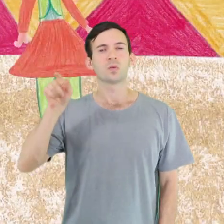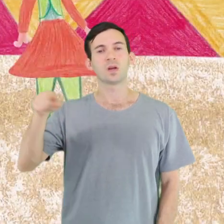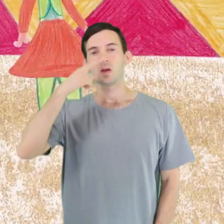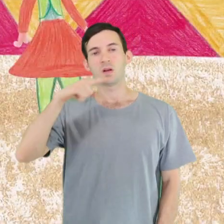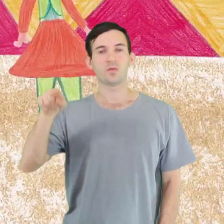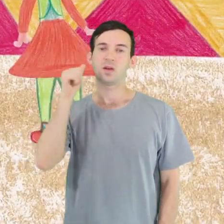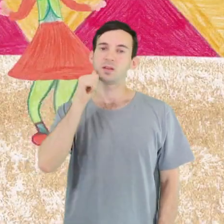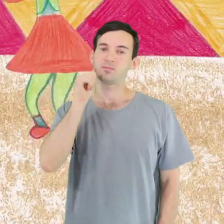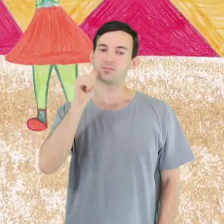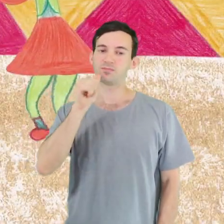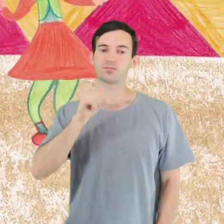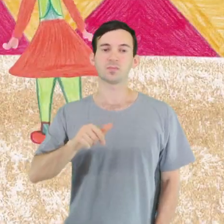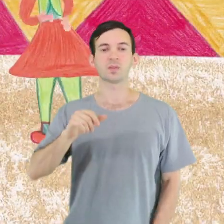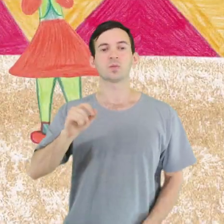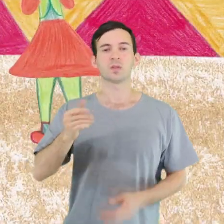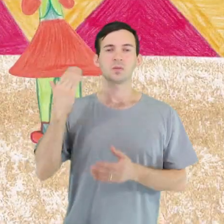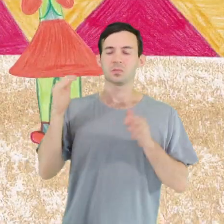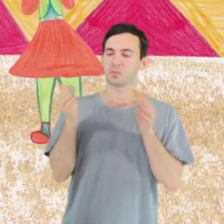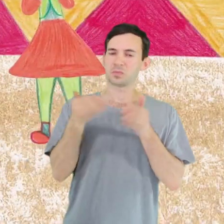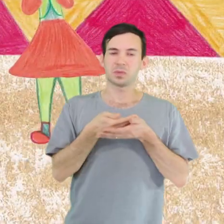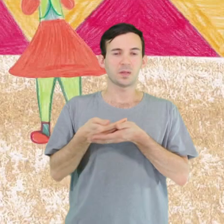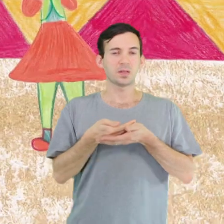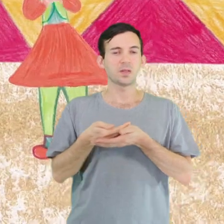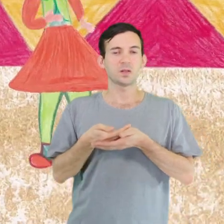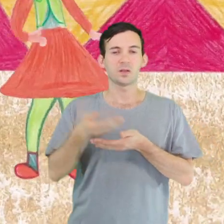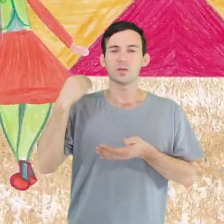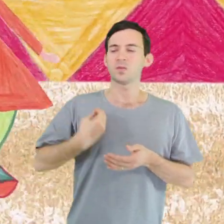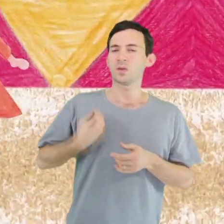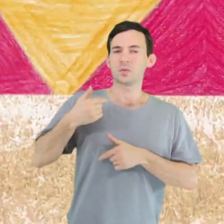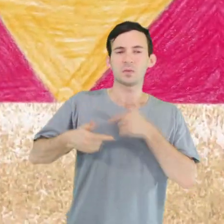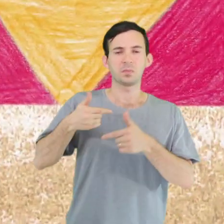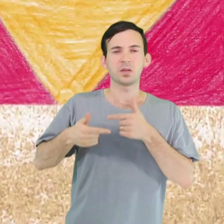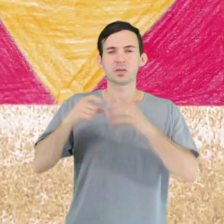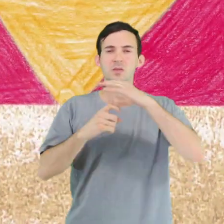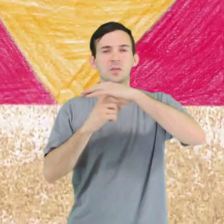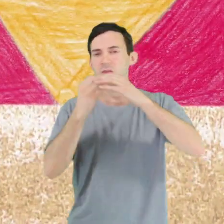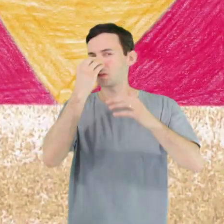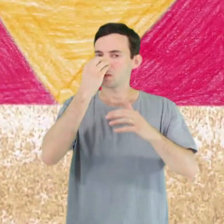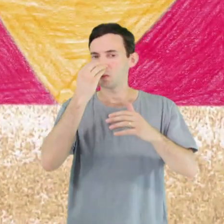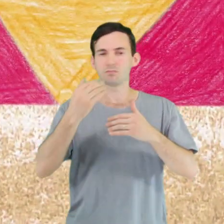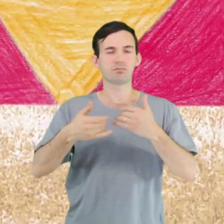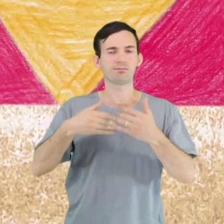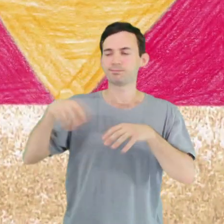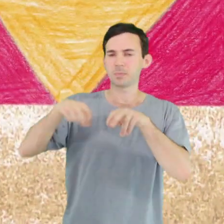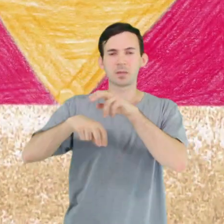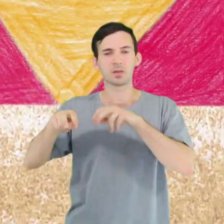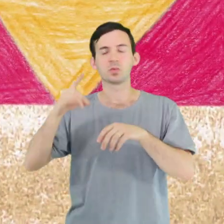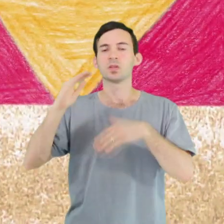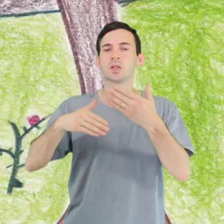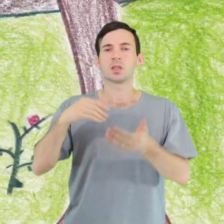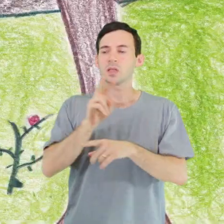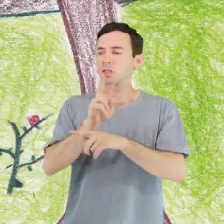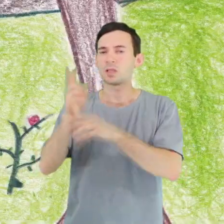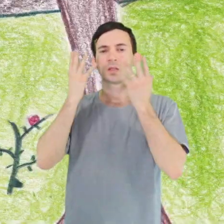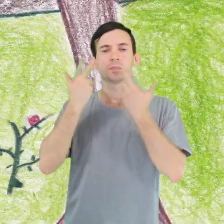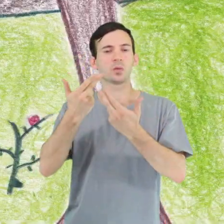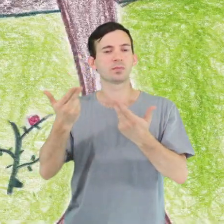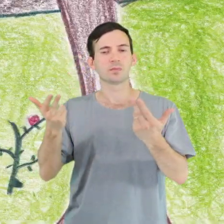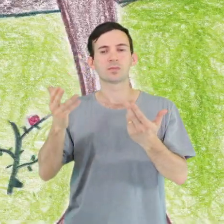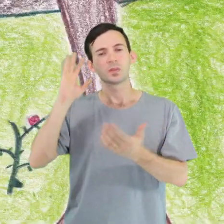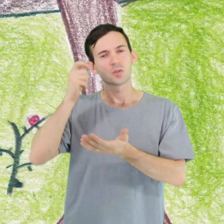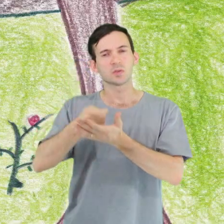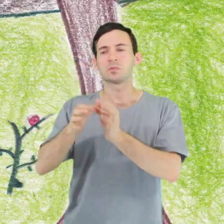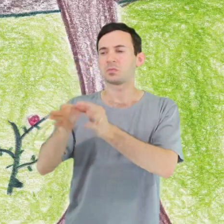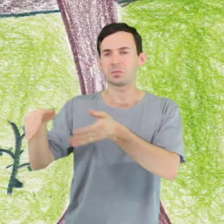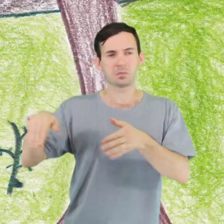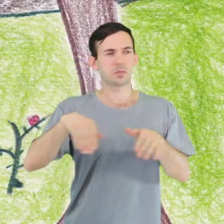trabalhava no circo Até que um dia, a tratadora de animais decidiu que já era a hora de libertá-la Filó então